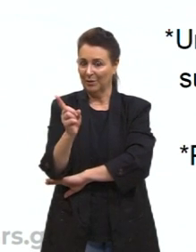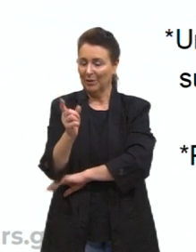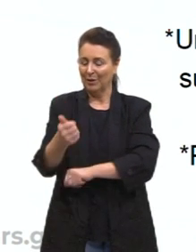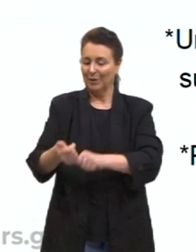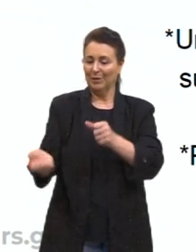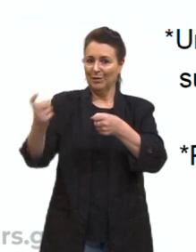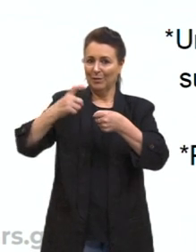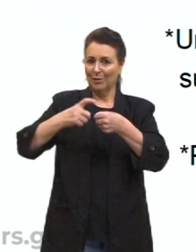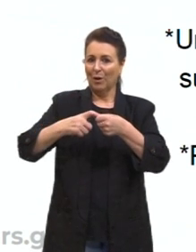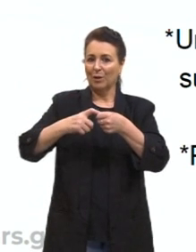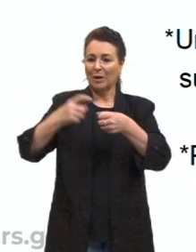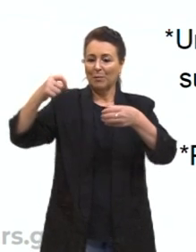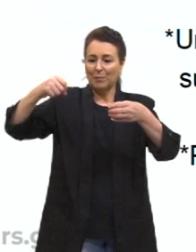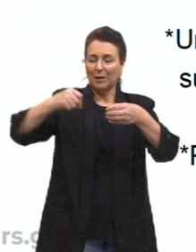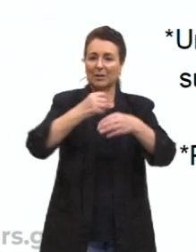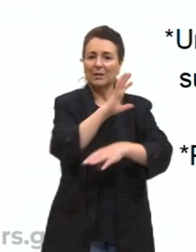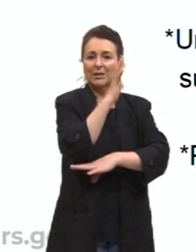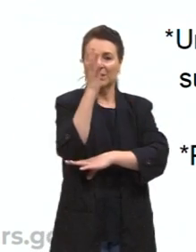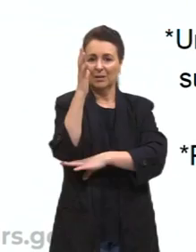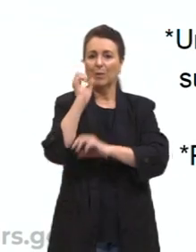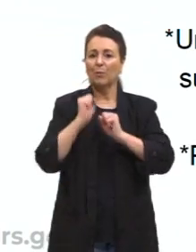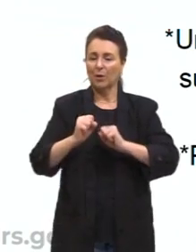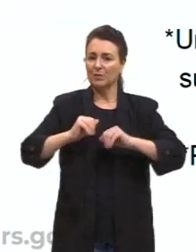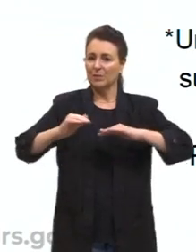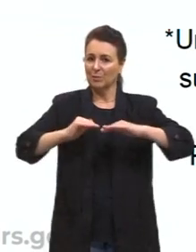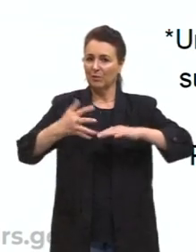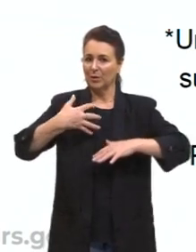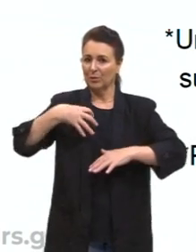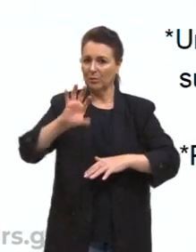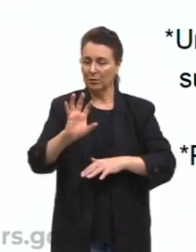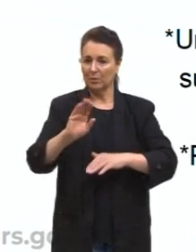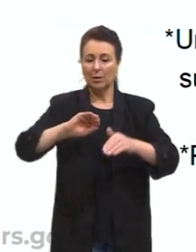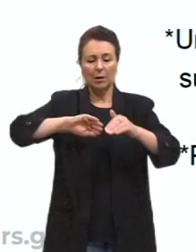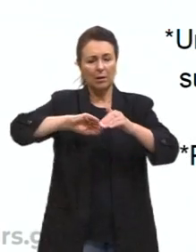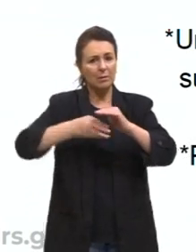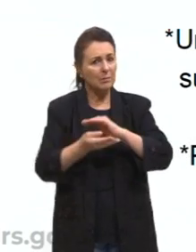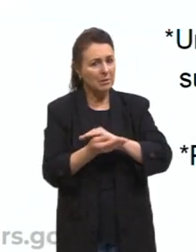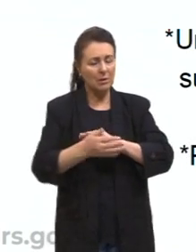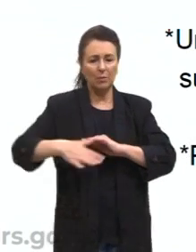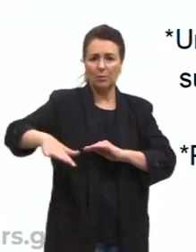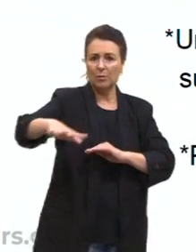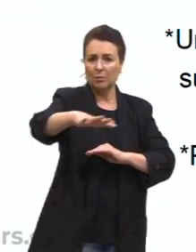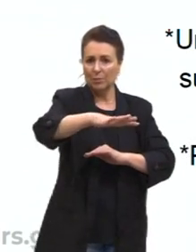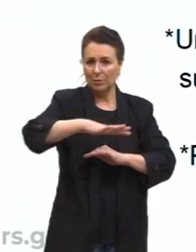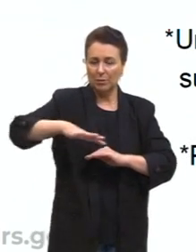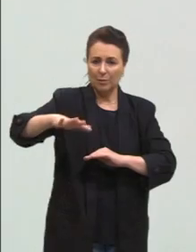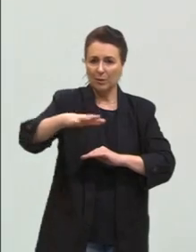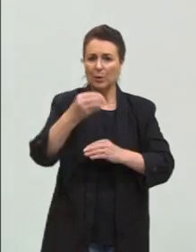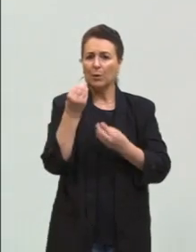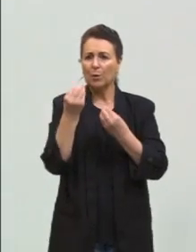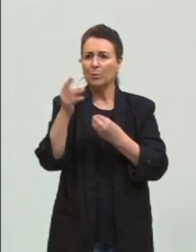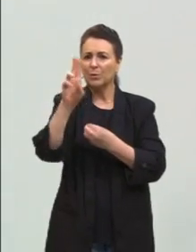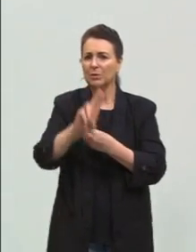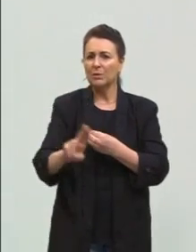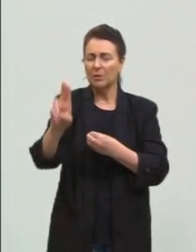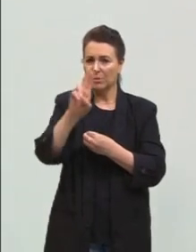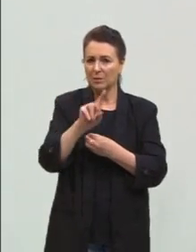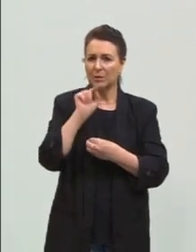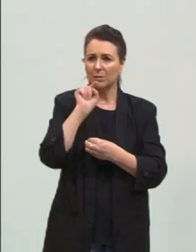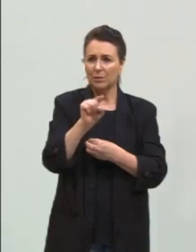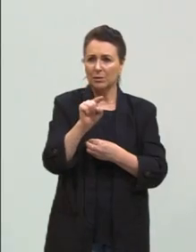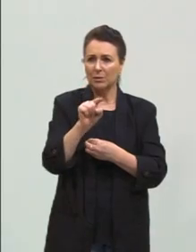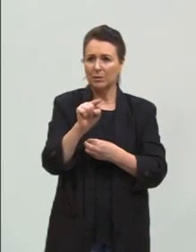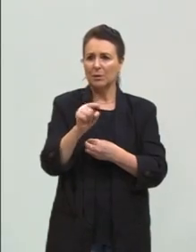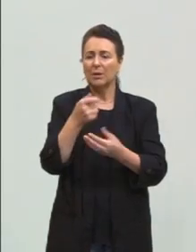movimentos contra esse processo todo. E adaptações do meio, assim, de como a gente está se utilizando dessas questões, Tentar